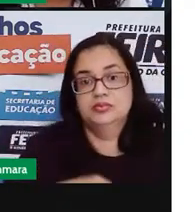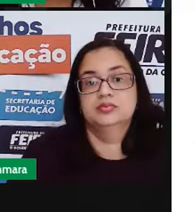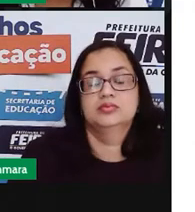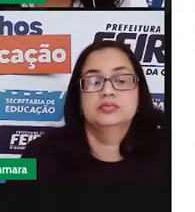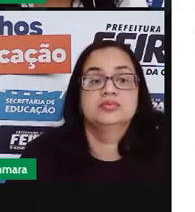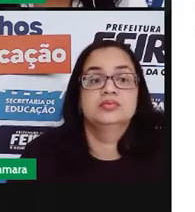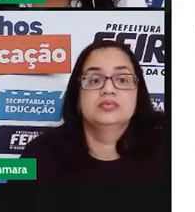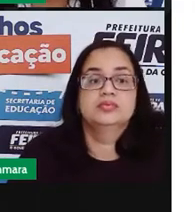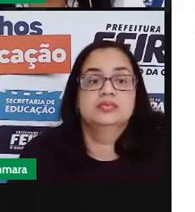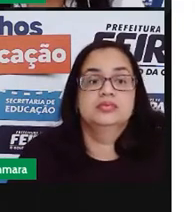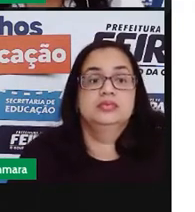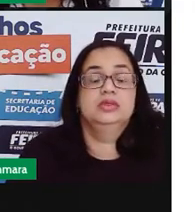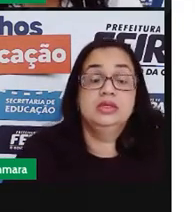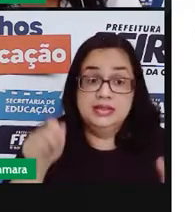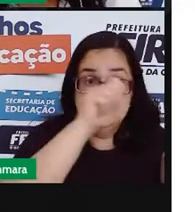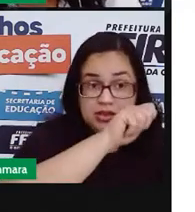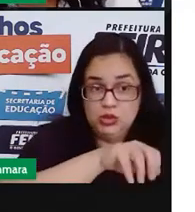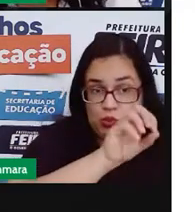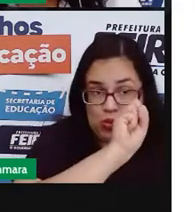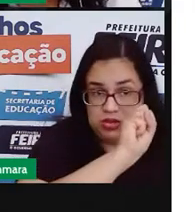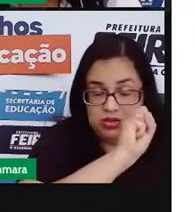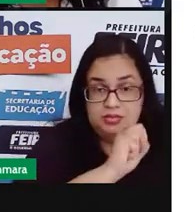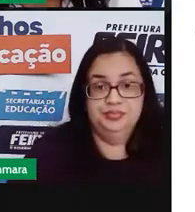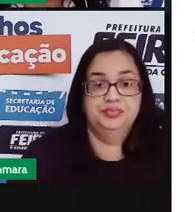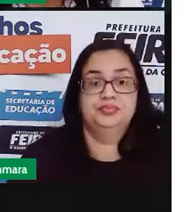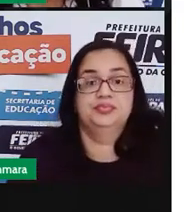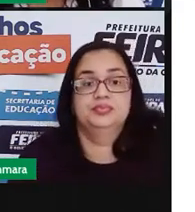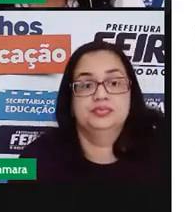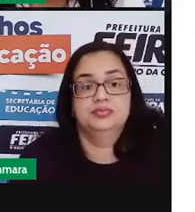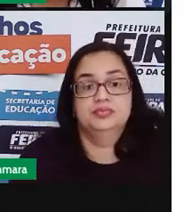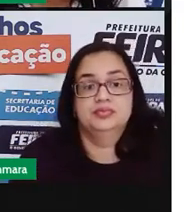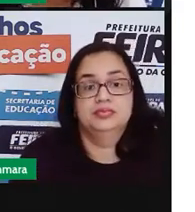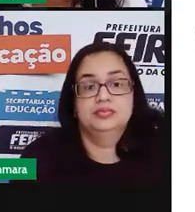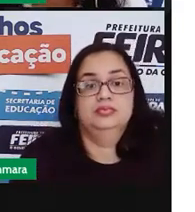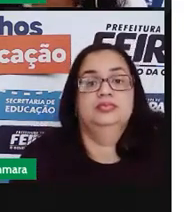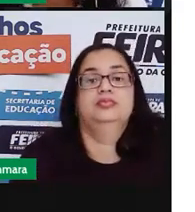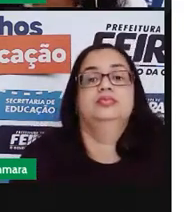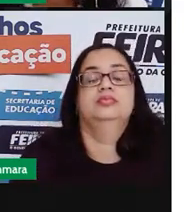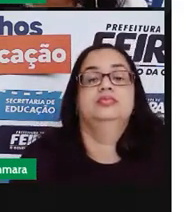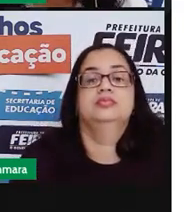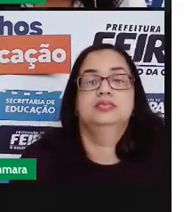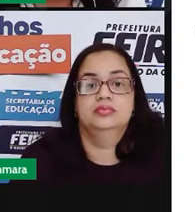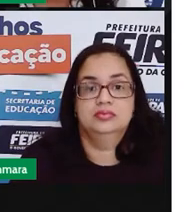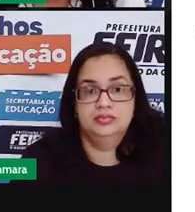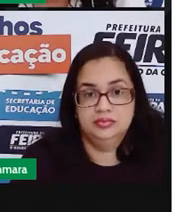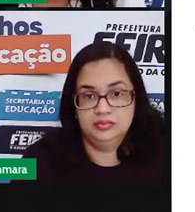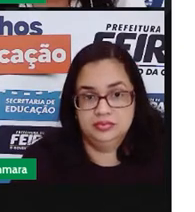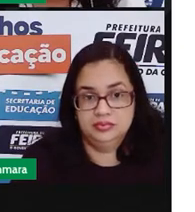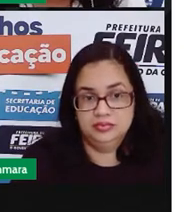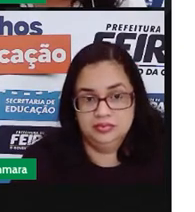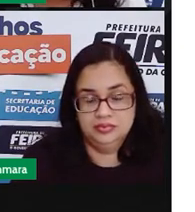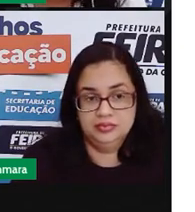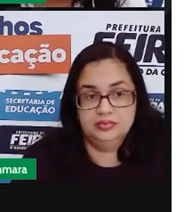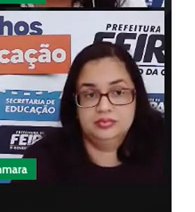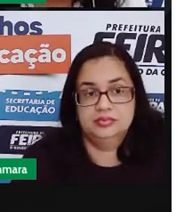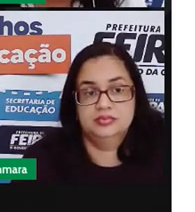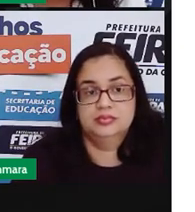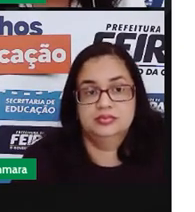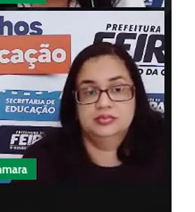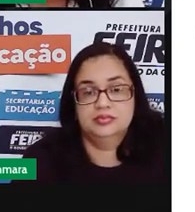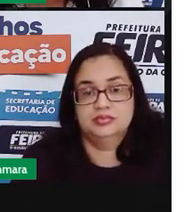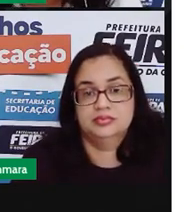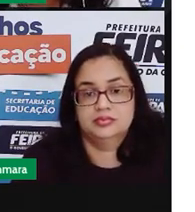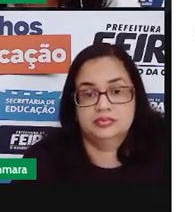Santa, Passeio, Resolveram, São,